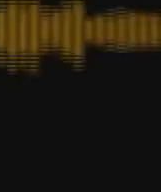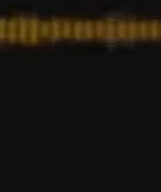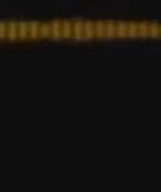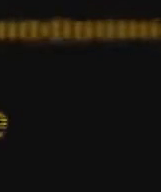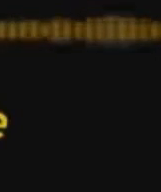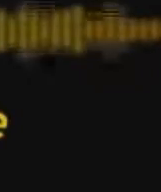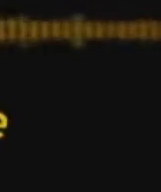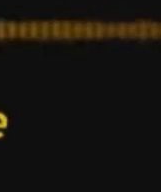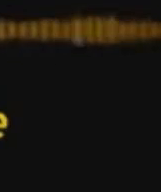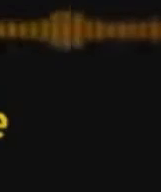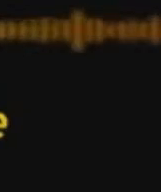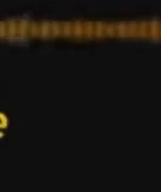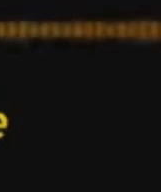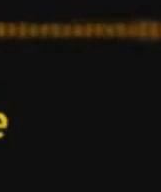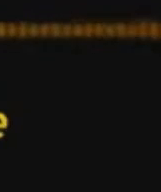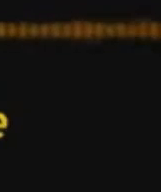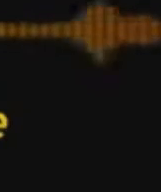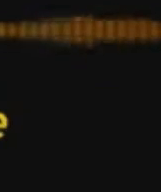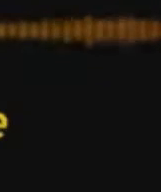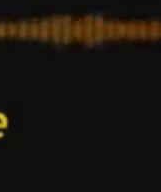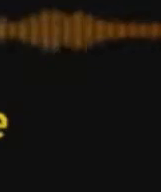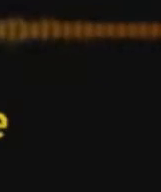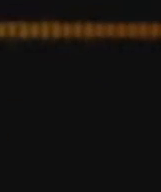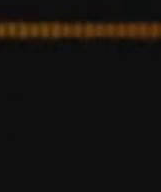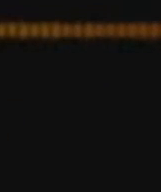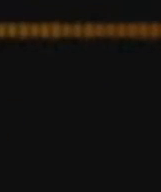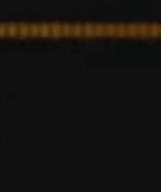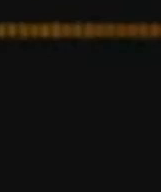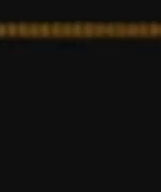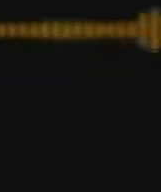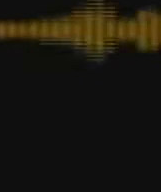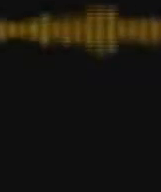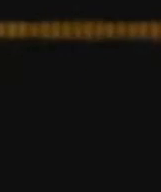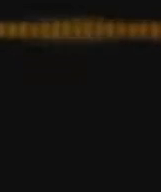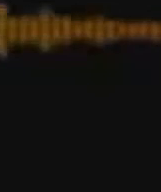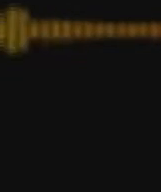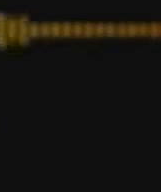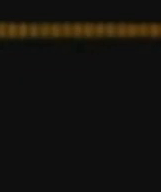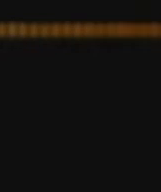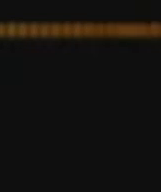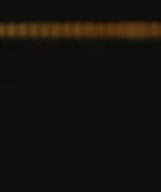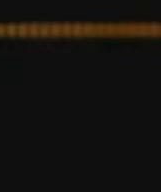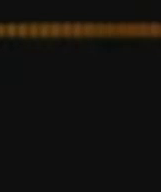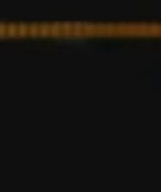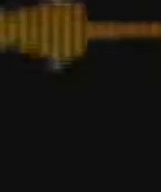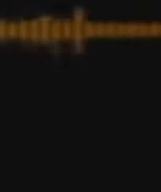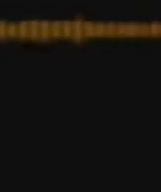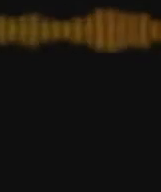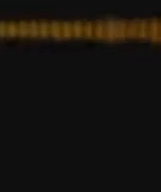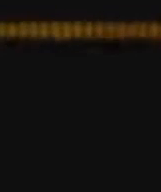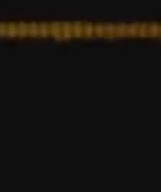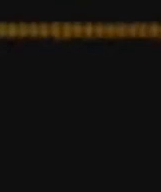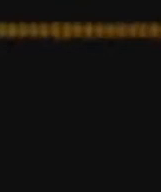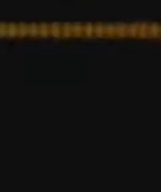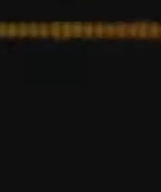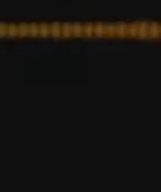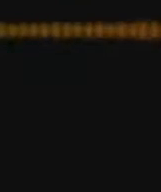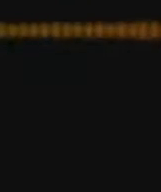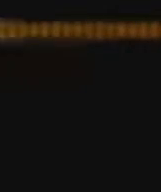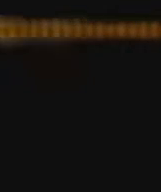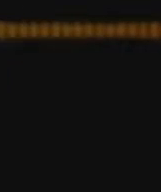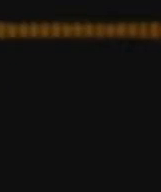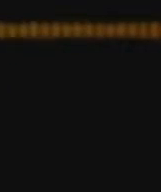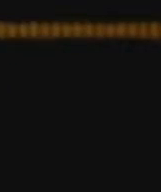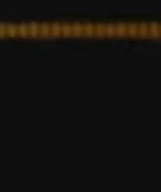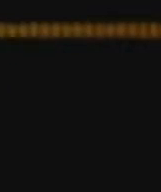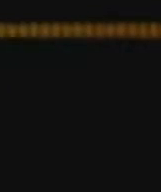Porque, assim, não passou no Congresso onde ele queria fazer a reforma da previdência. Só passou em partes. Então, eu acredito que